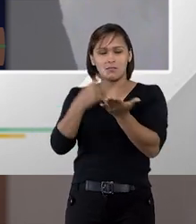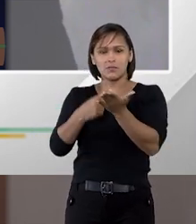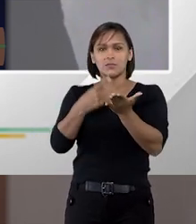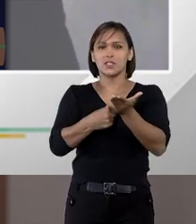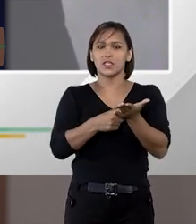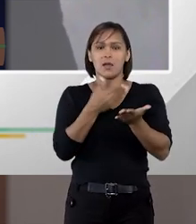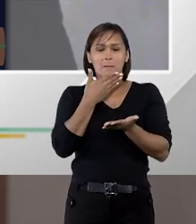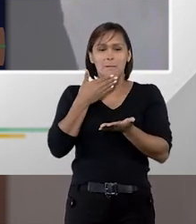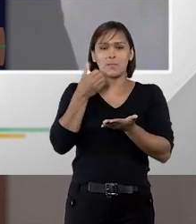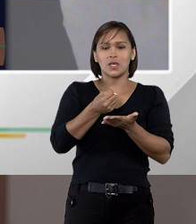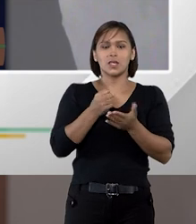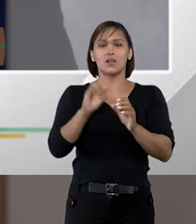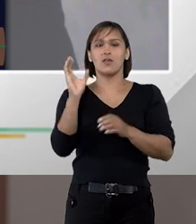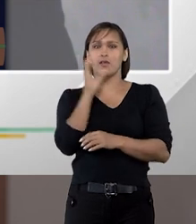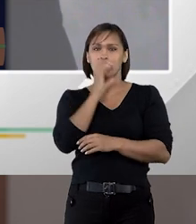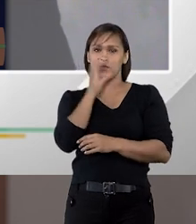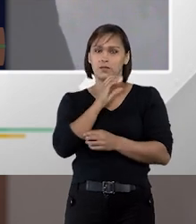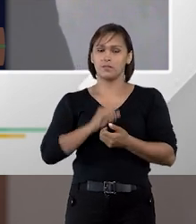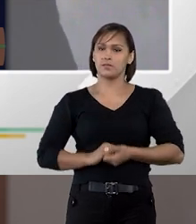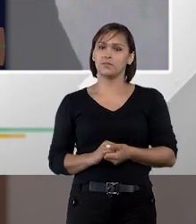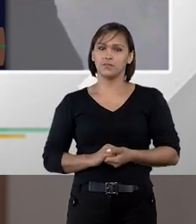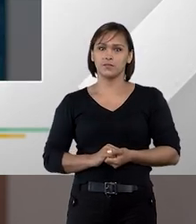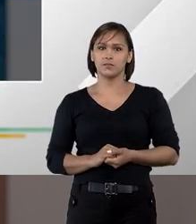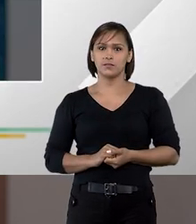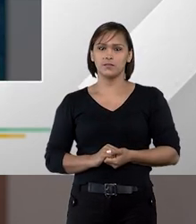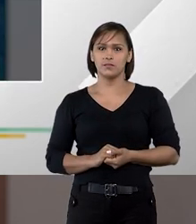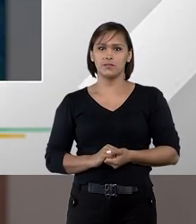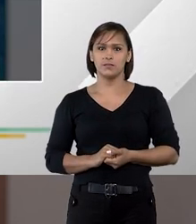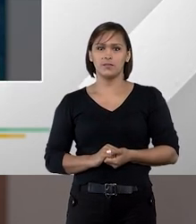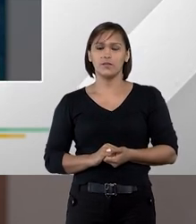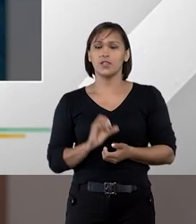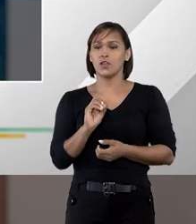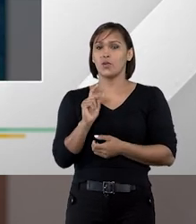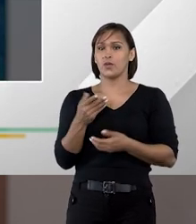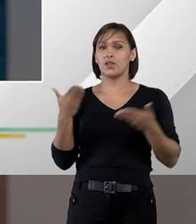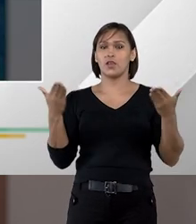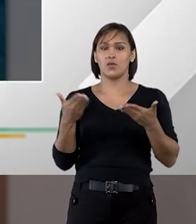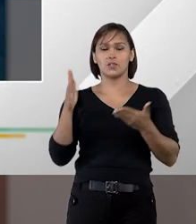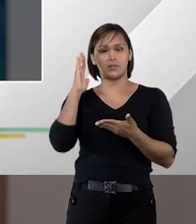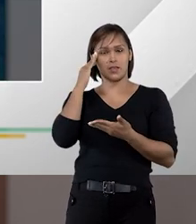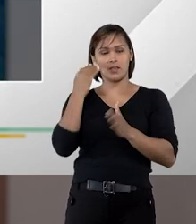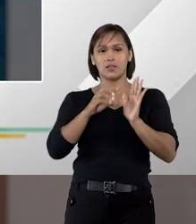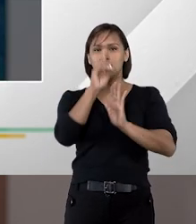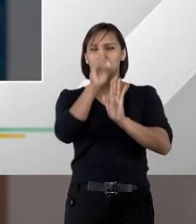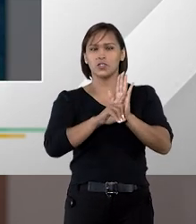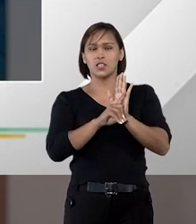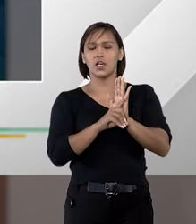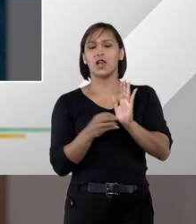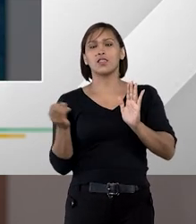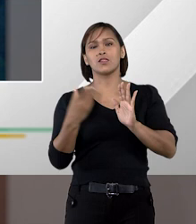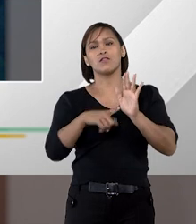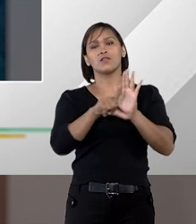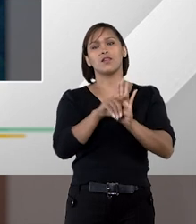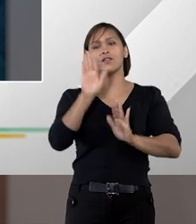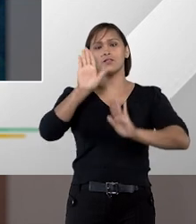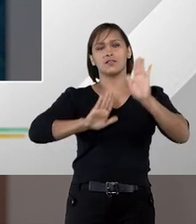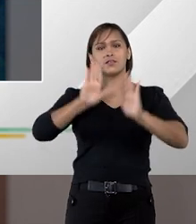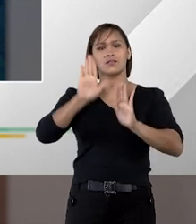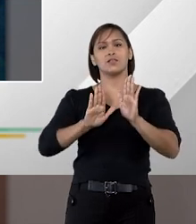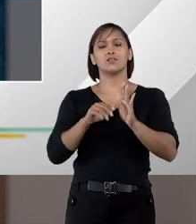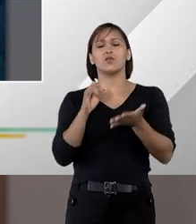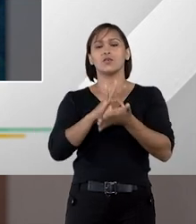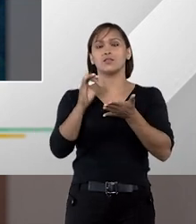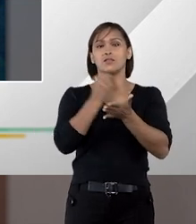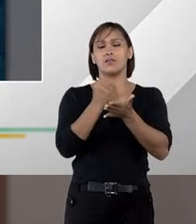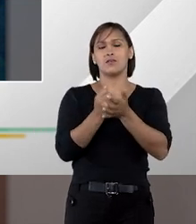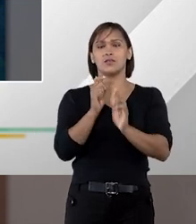aplicada de maneira cada vez mais eficiente ok e hoje você entendeu direito sobre a nova lei de licitações e